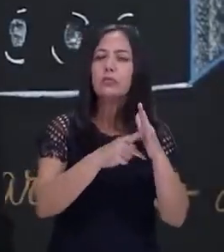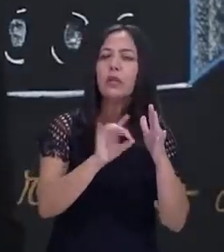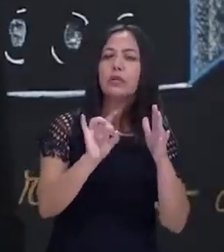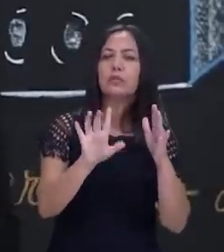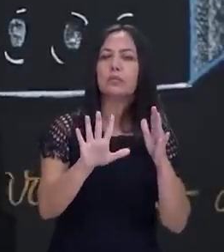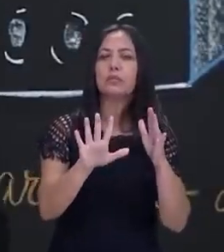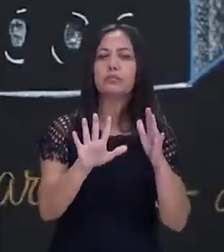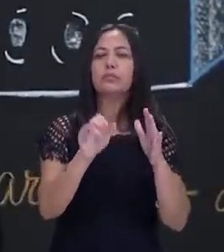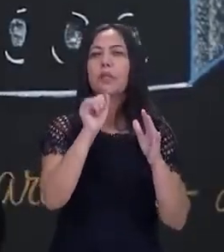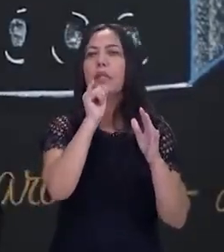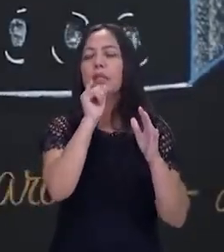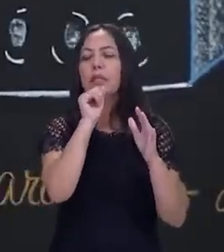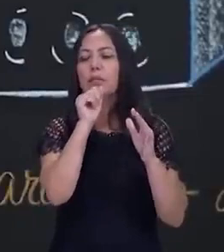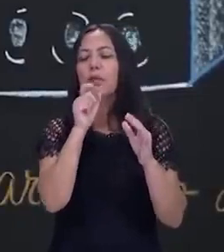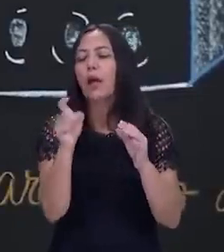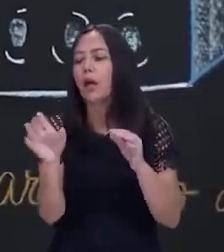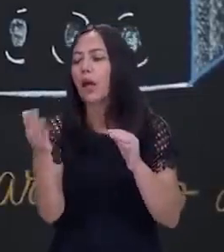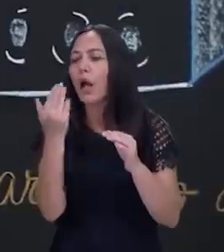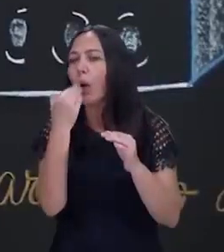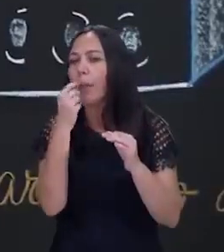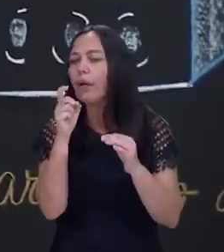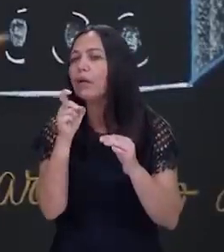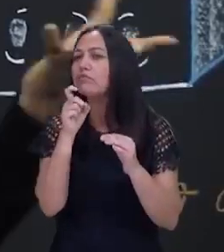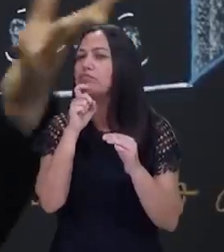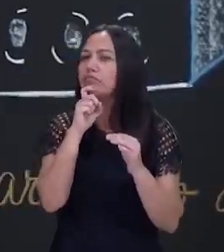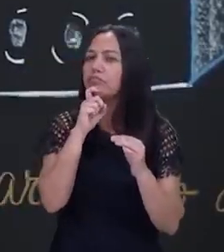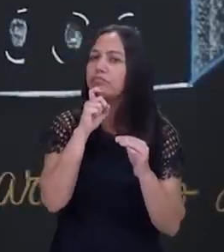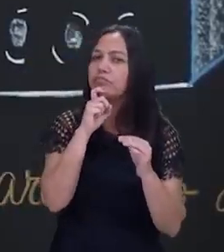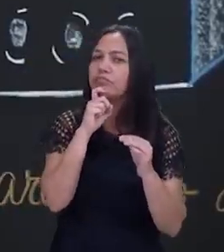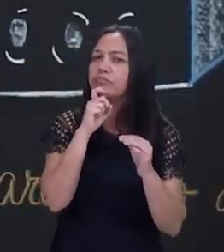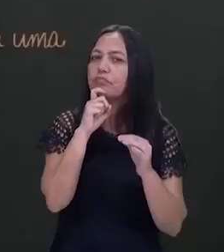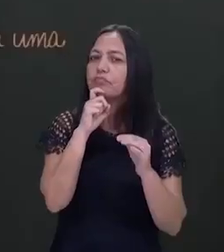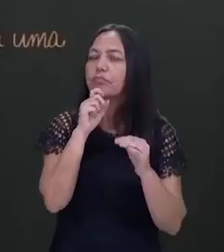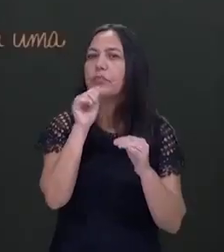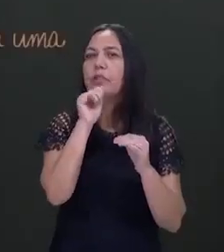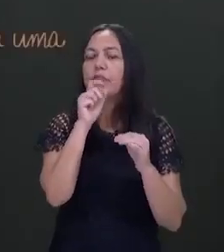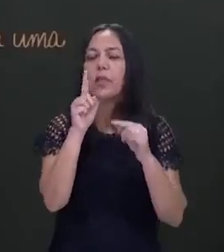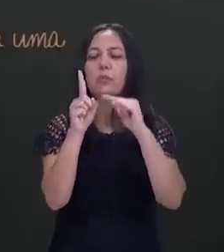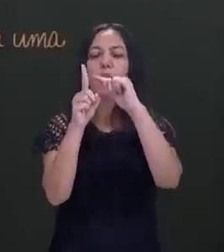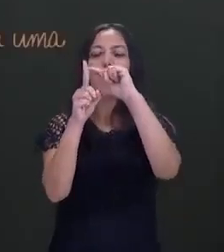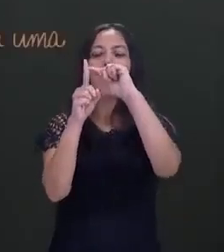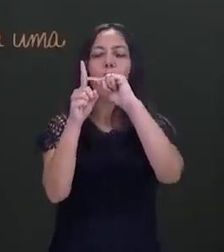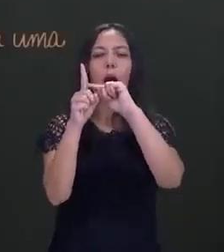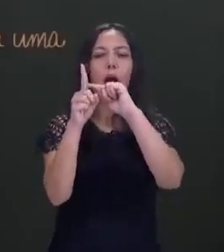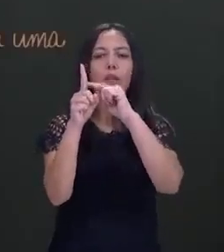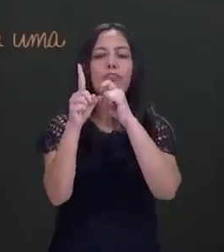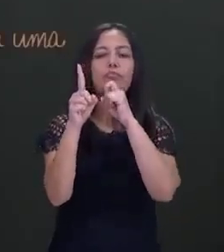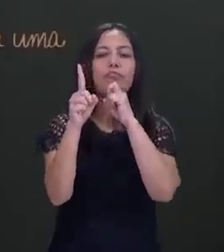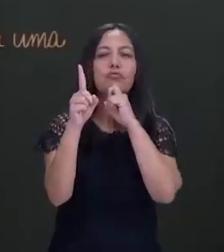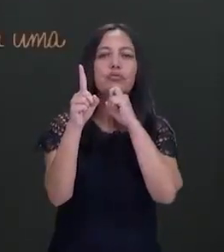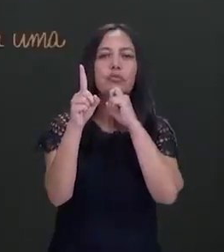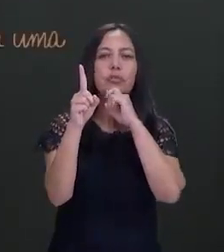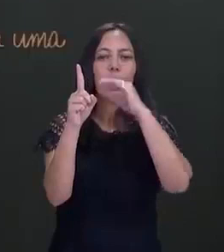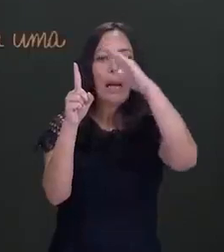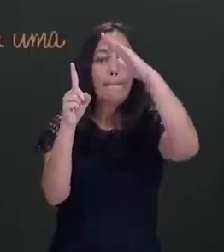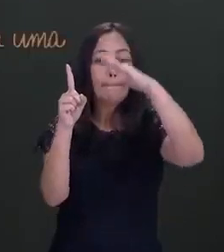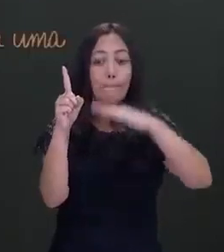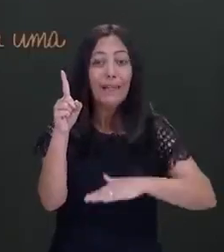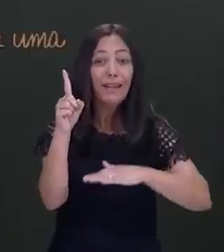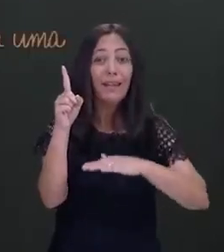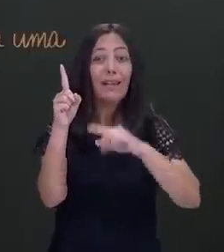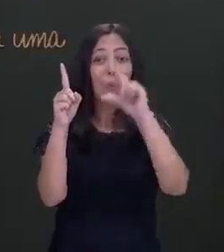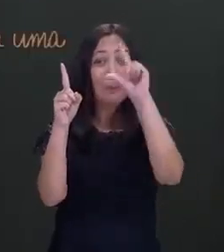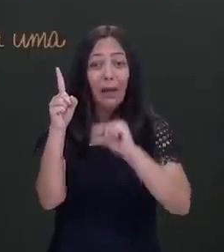frio. Sim. Mas o frio, ele é... 15 graus é frio e menos 40 também é,